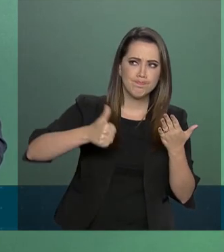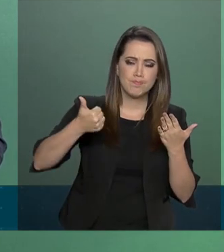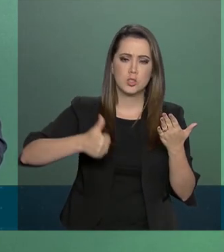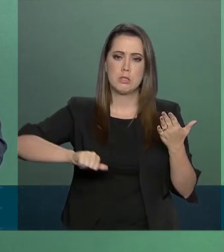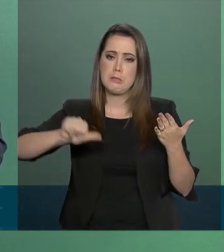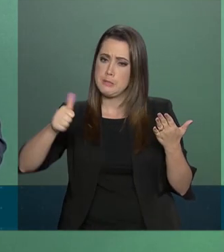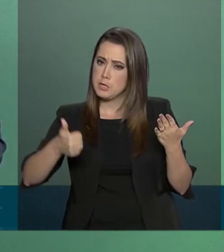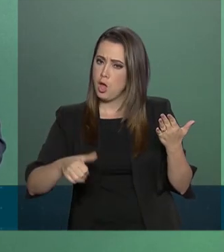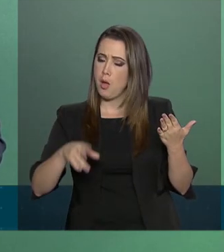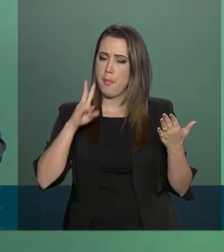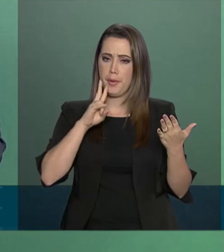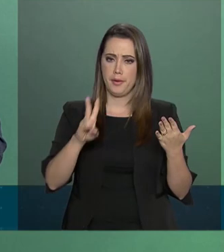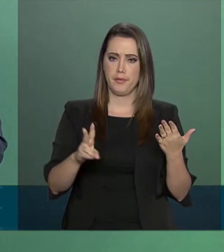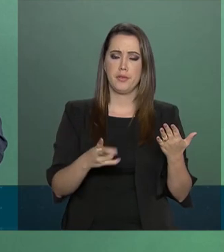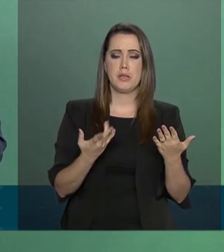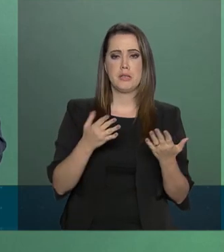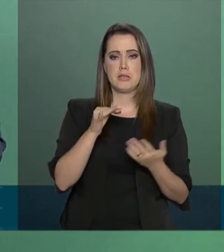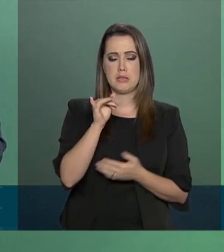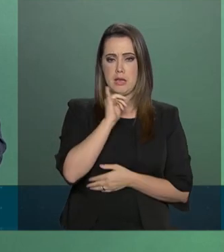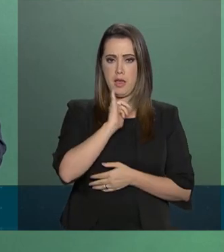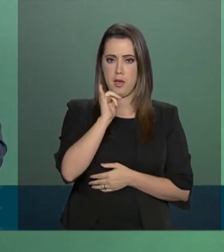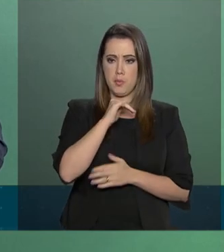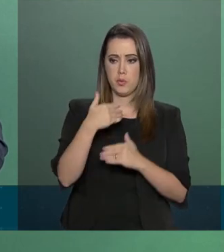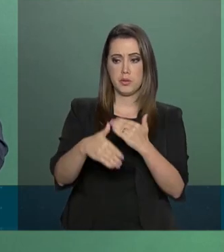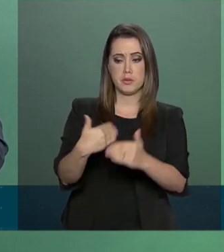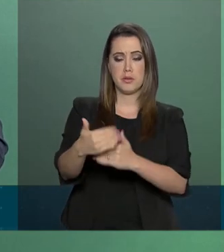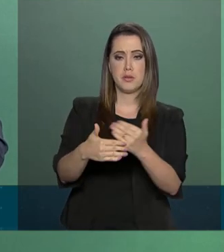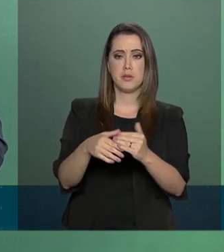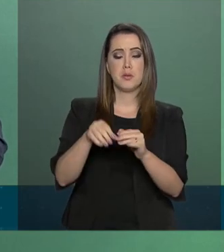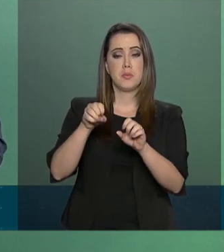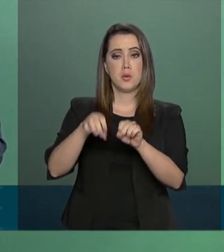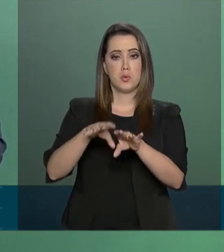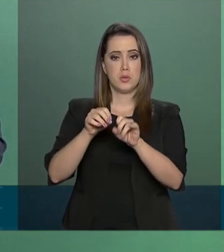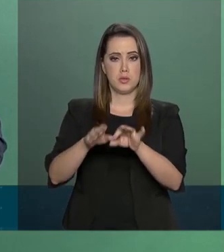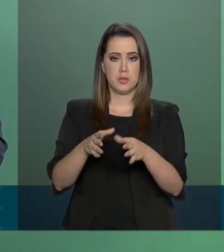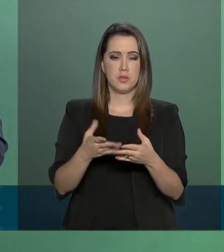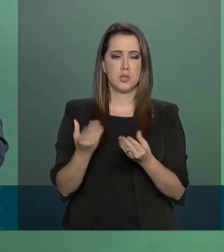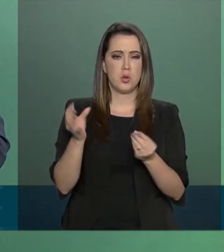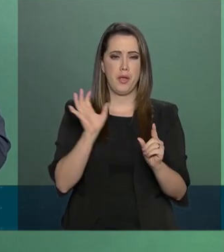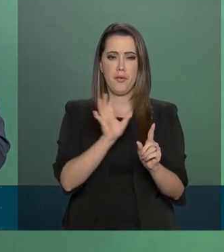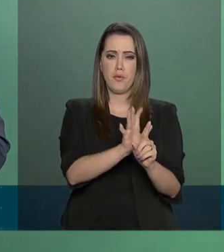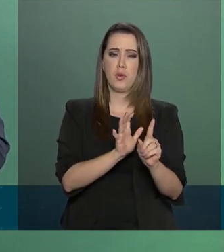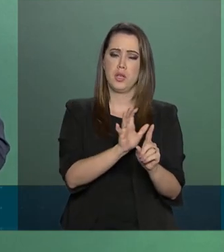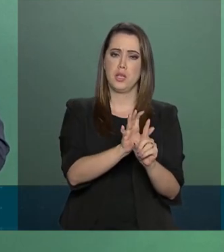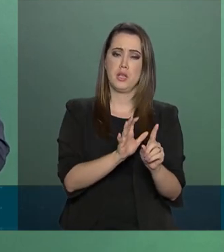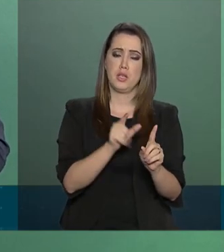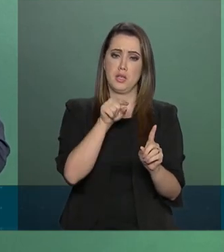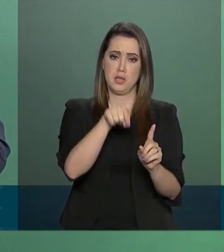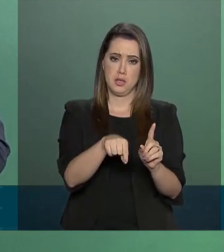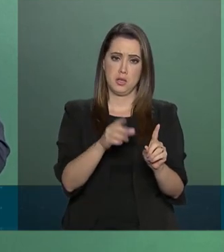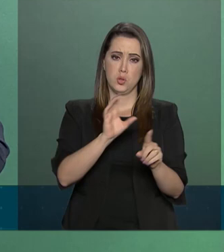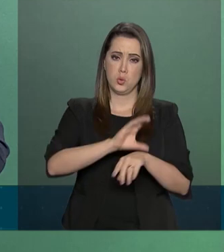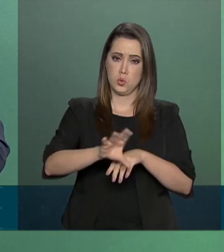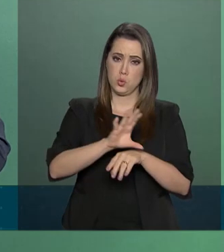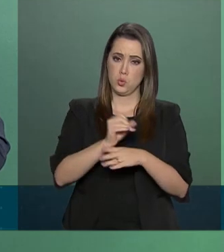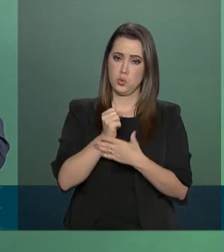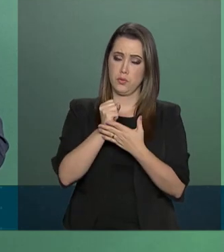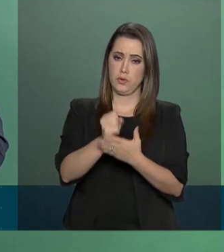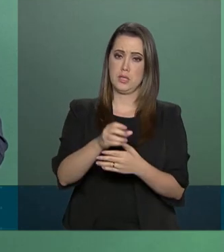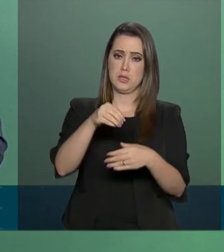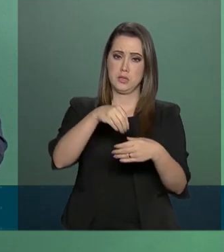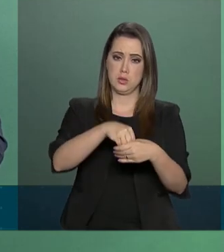desempenho acadêmico e o impacto dos cursos oferecidos no mercado de trabalho,